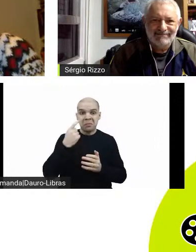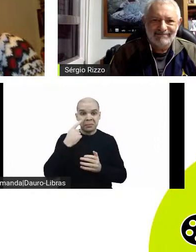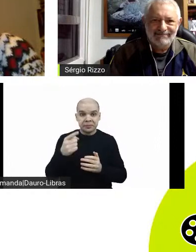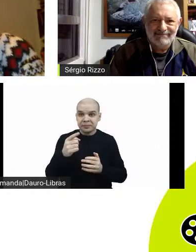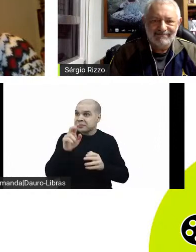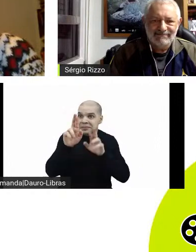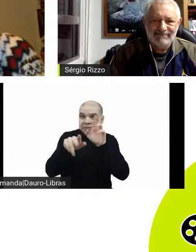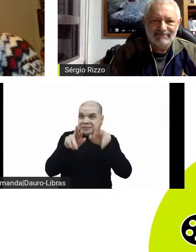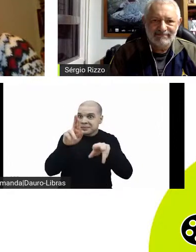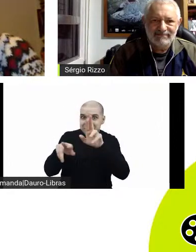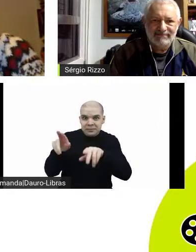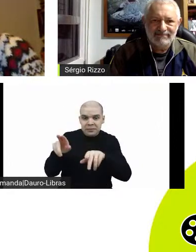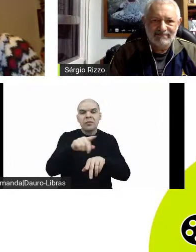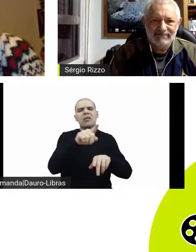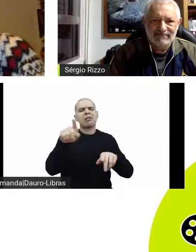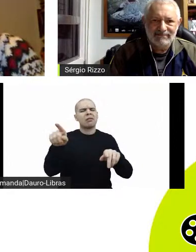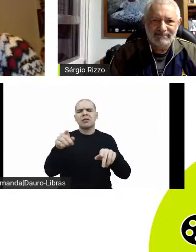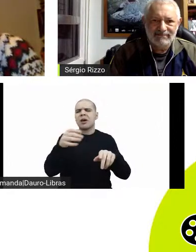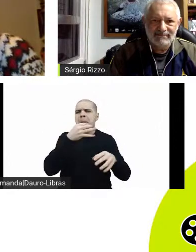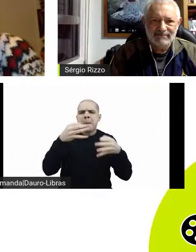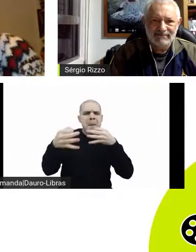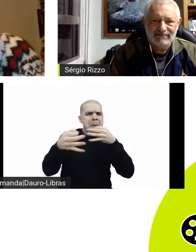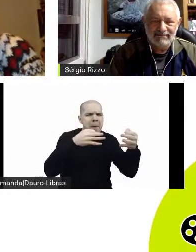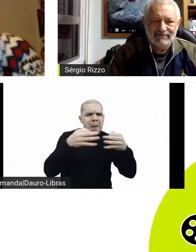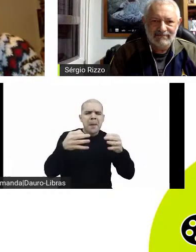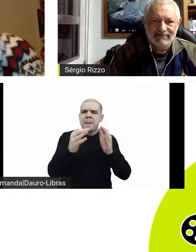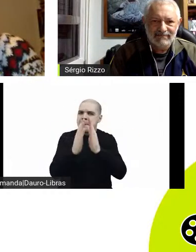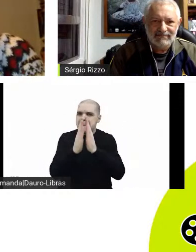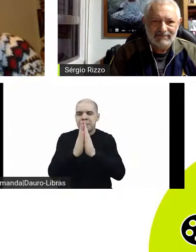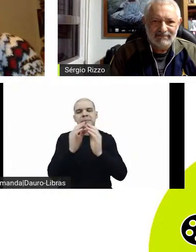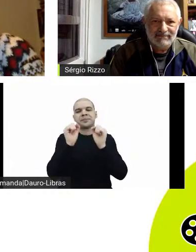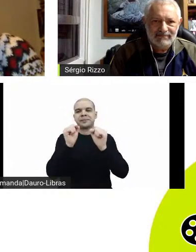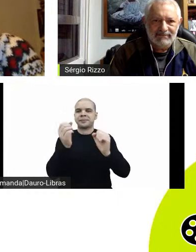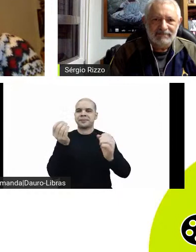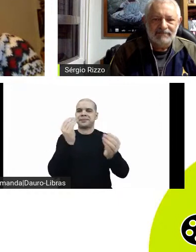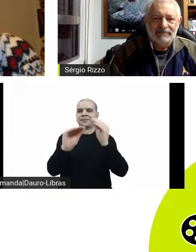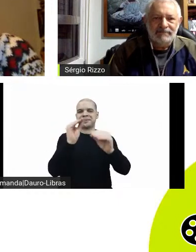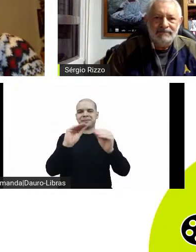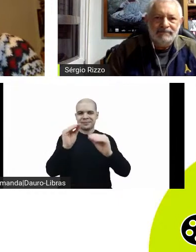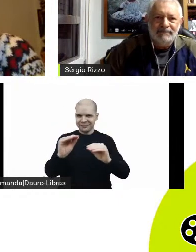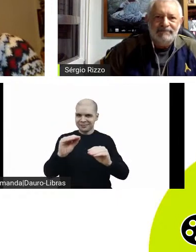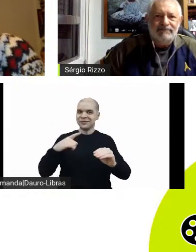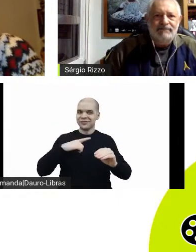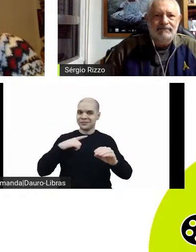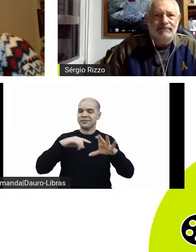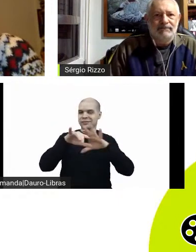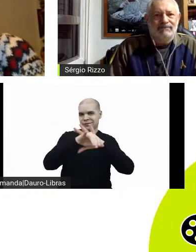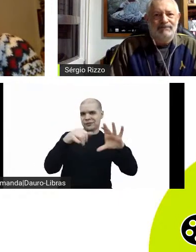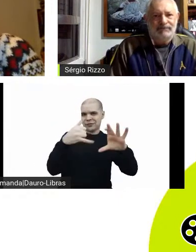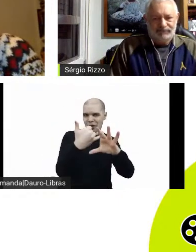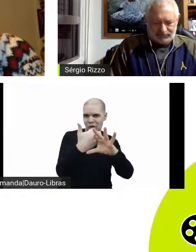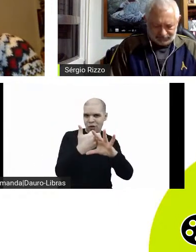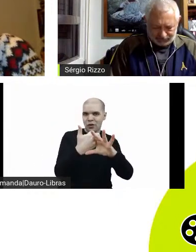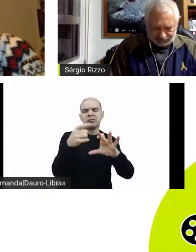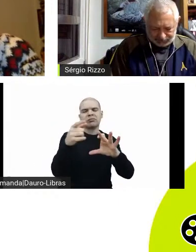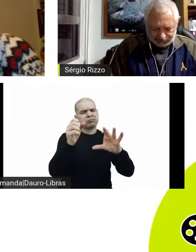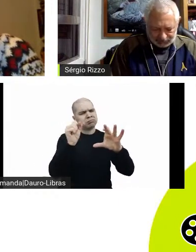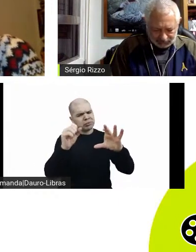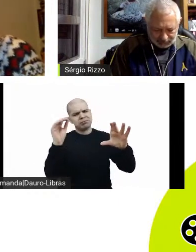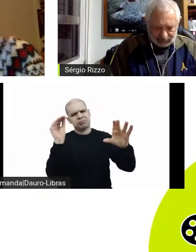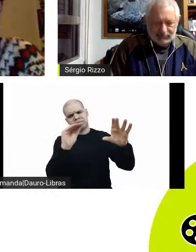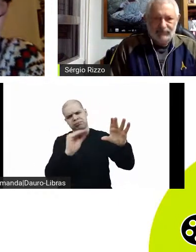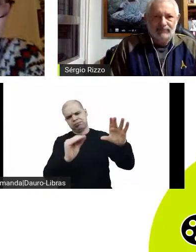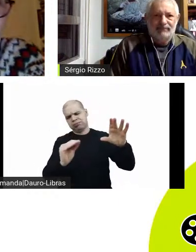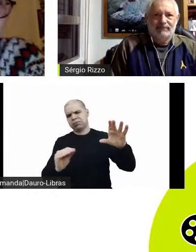você de casa participe bastante, fala o achou do filme, manda seus comentários, várias suas perguntas aqui pelo chat, eu volto lá no finalzinho da live,